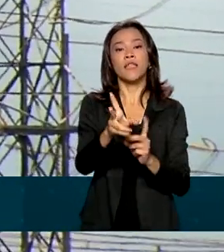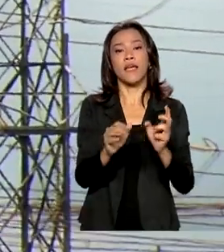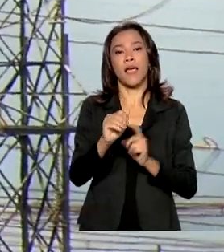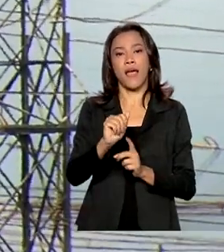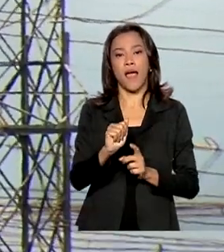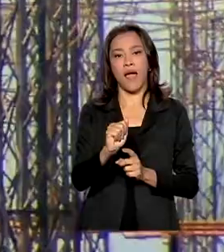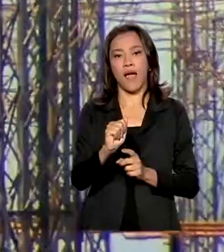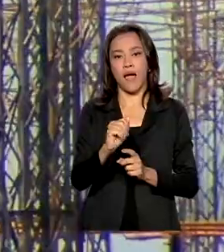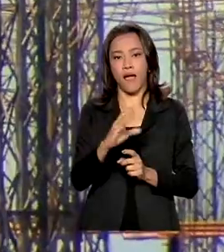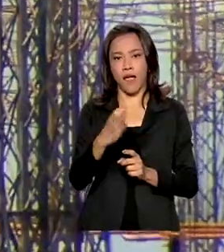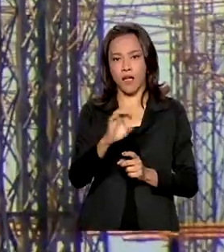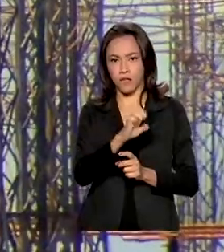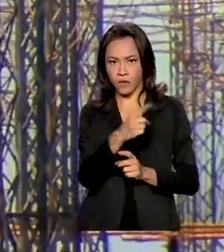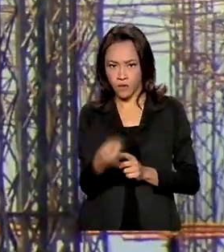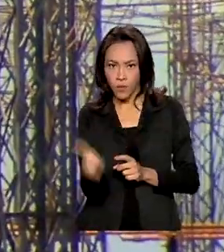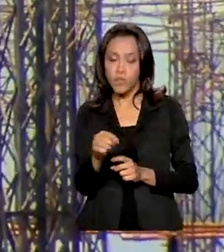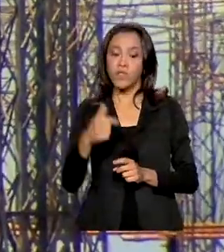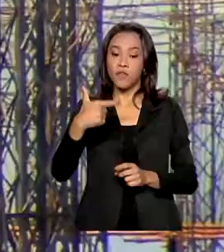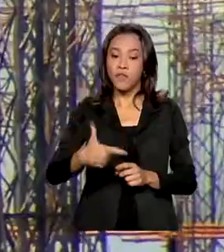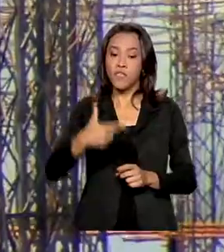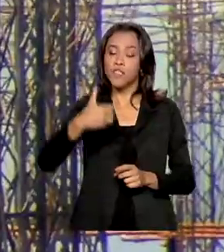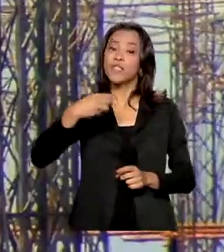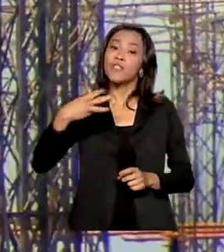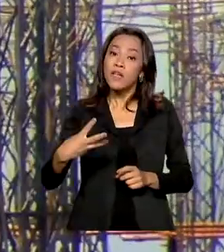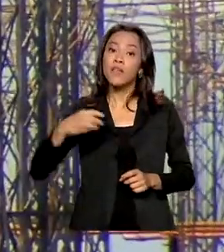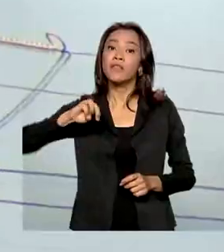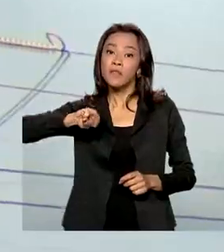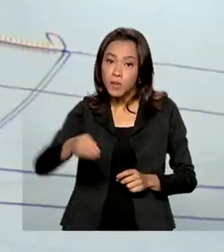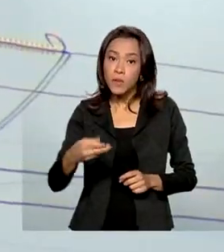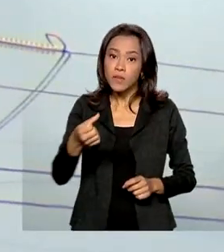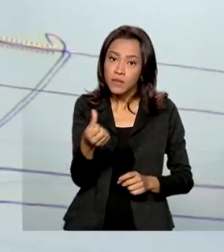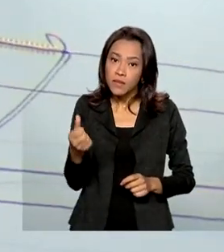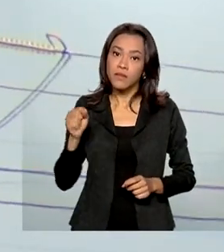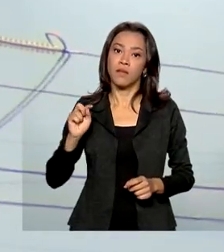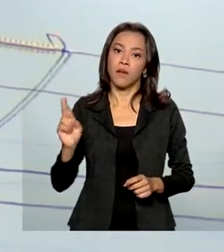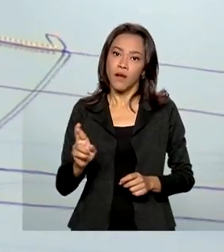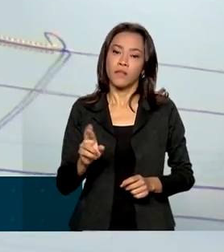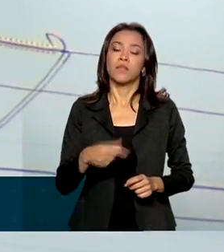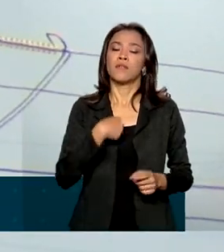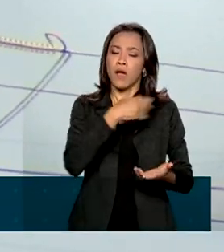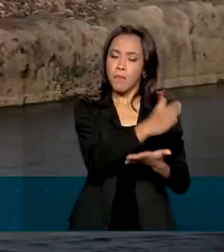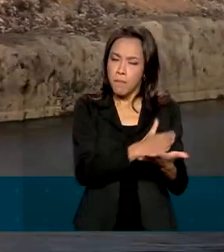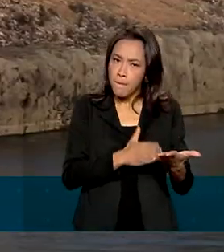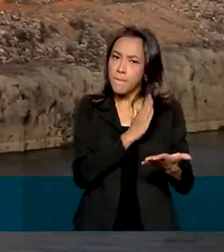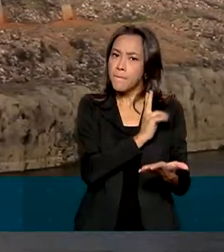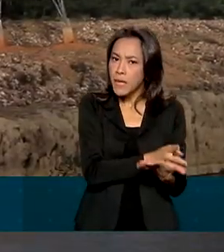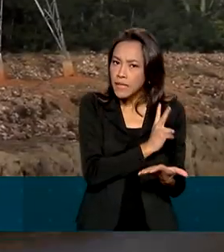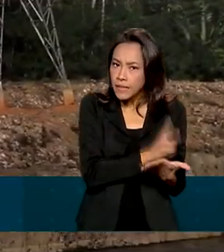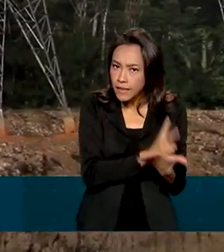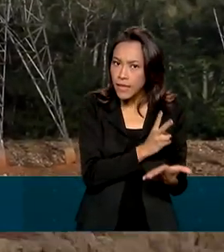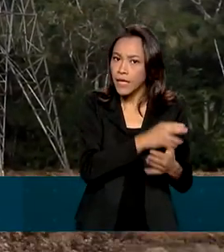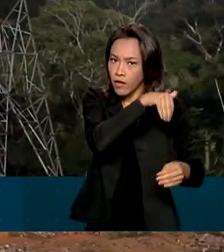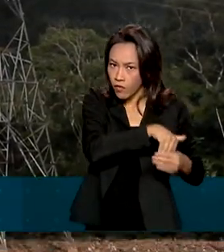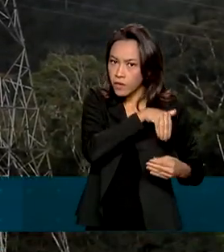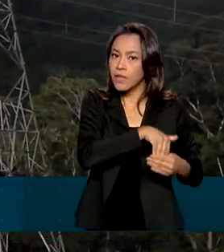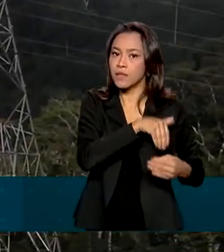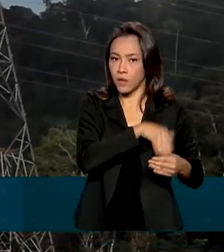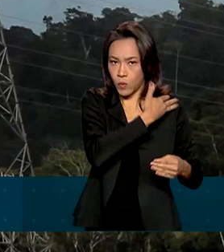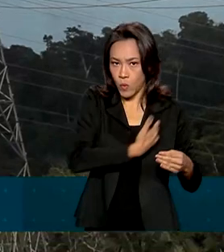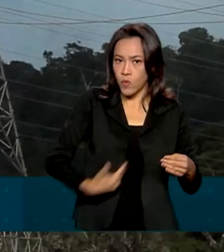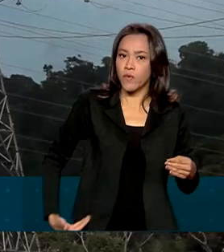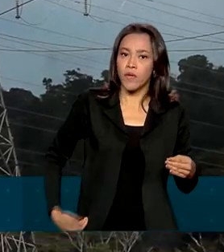23 bilhões e 600 milhões de reais. A União irá manter 45% de poder de voto na empresa.